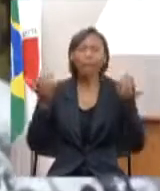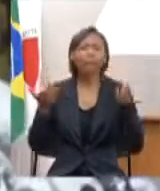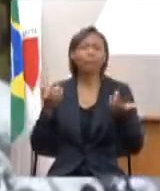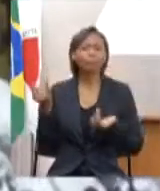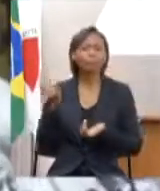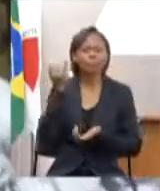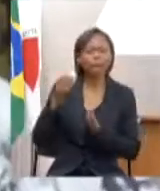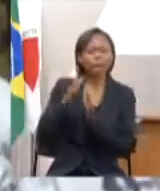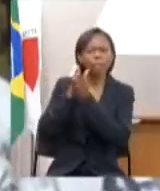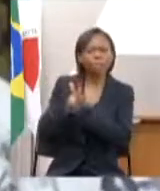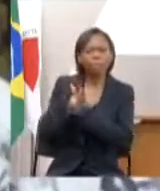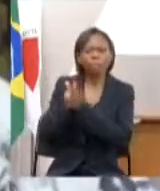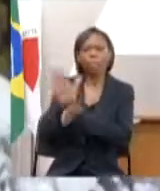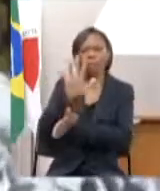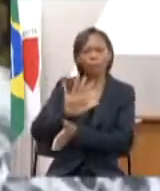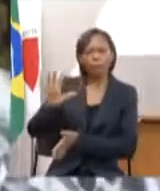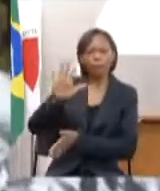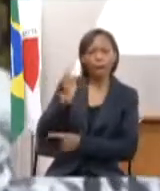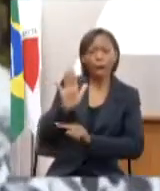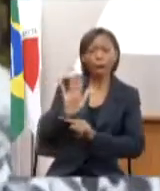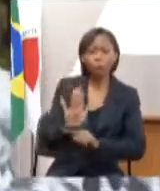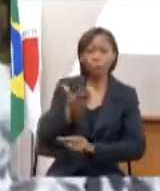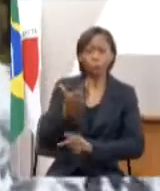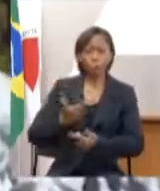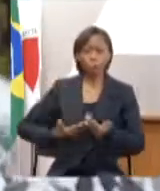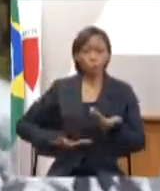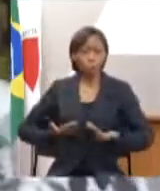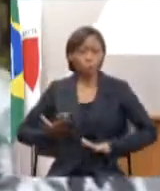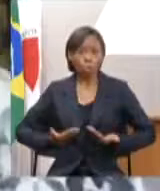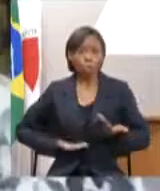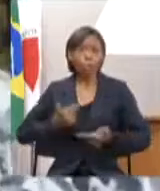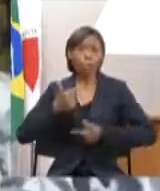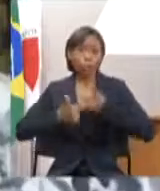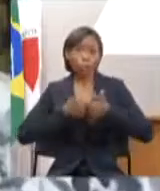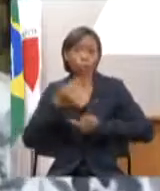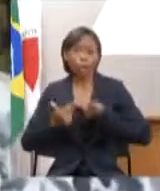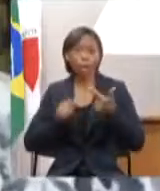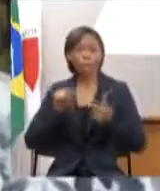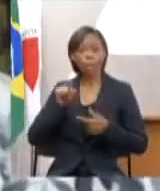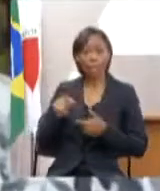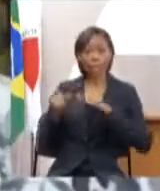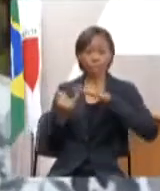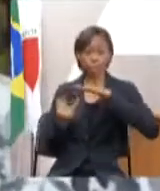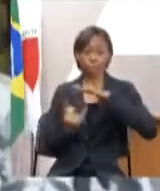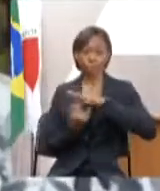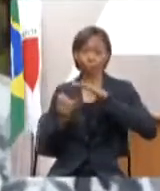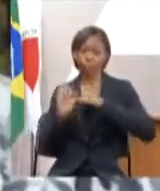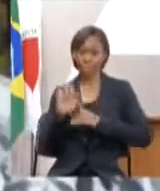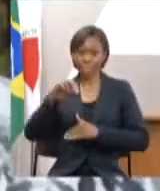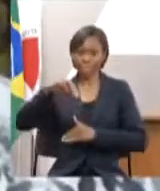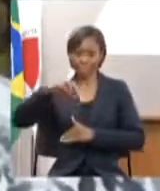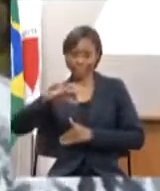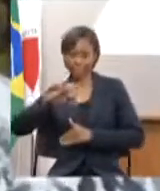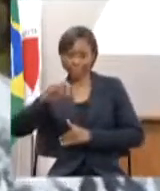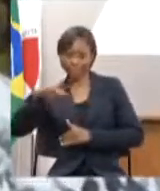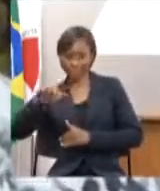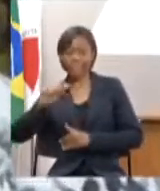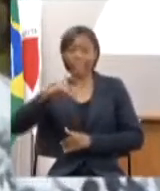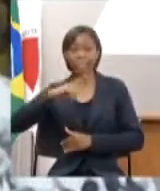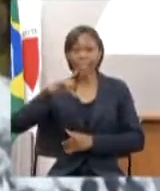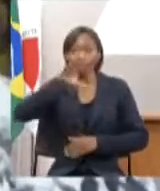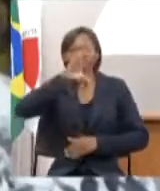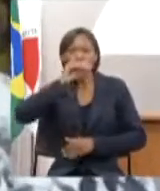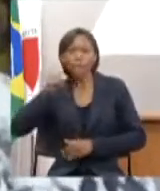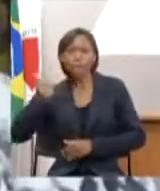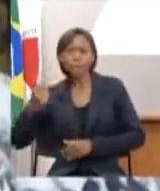Mucuri gerando empregos o Instituto Cultural Encena hoje ele tem 13 profissionais que trabalham de forma efetiva e mais